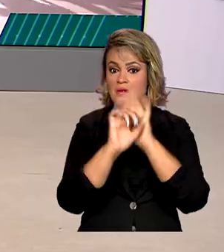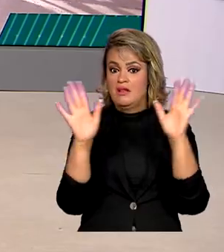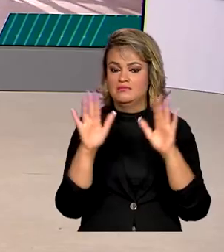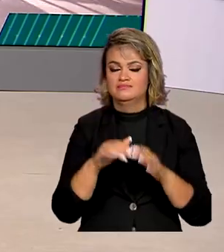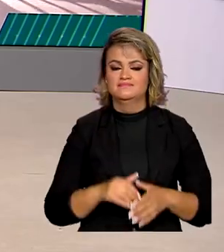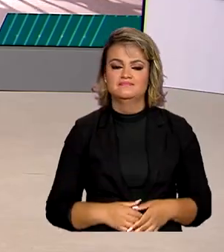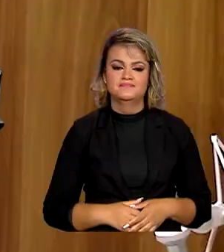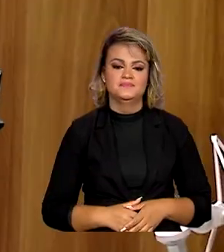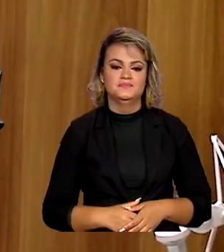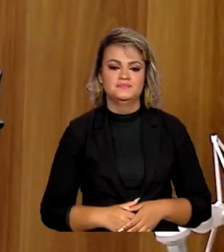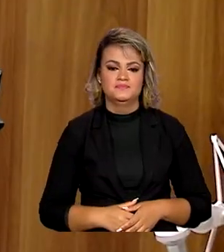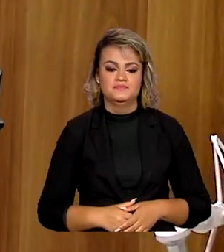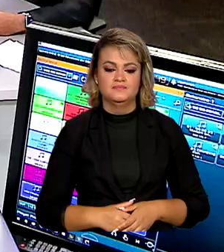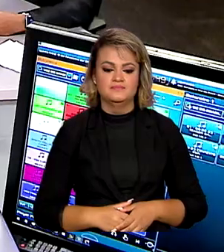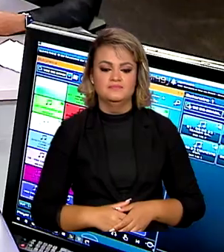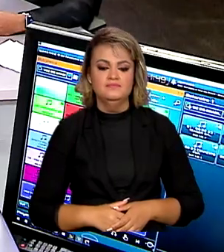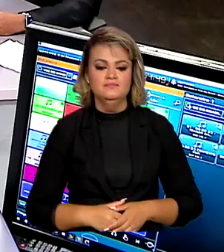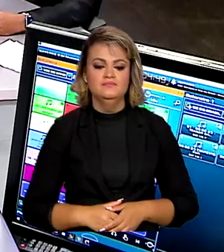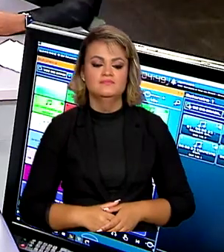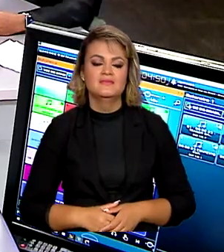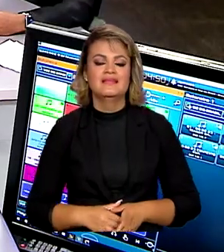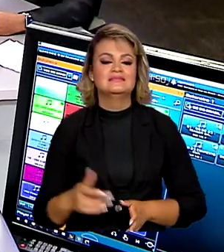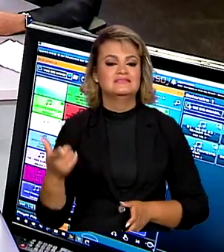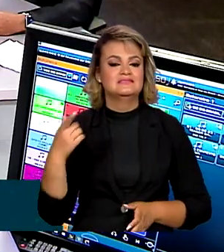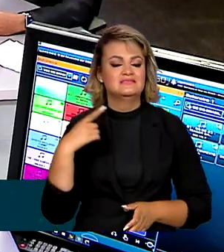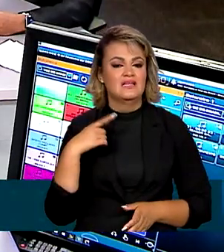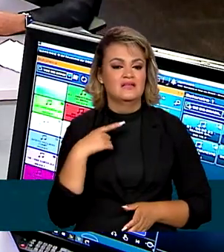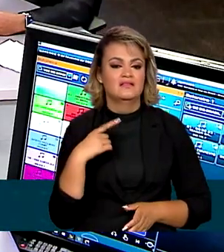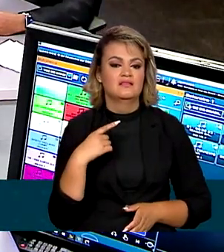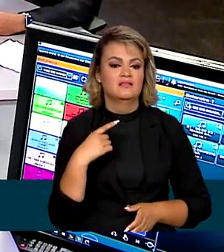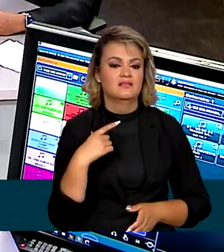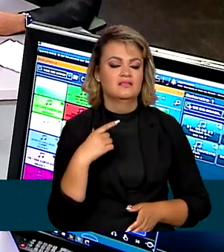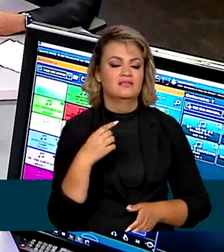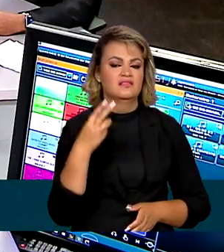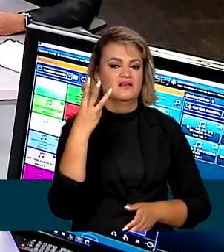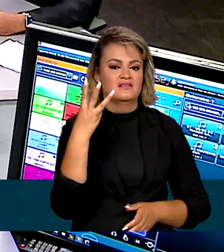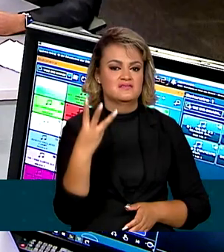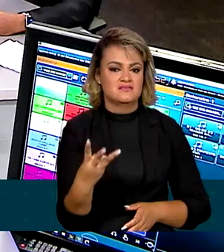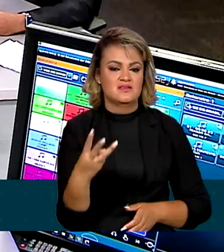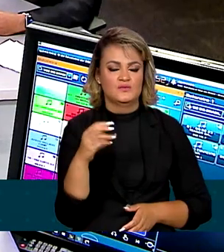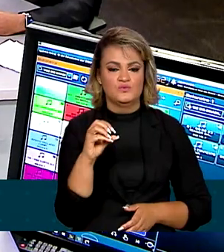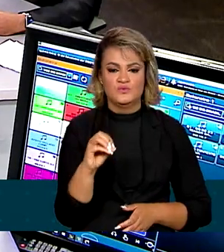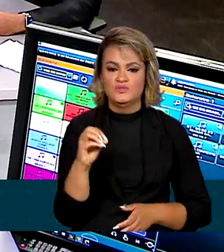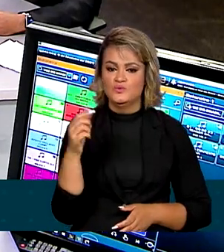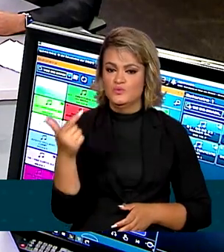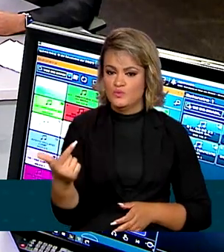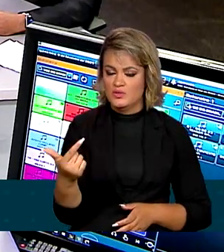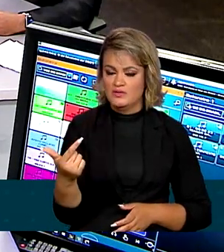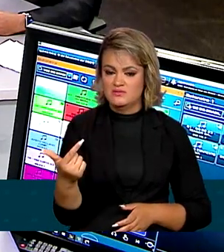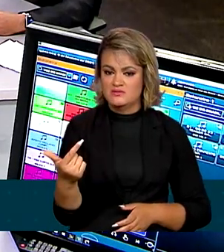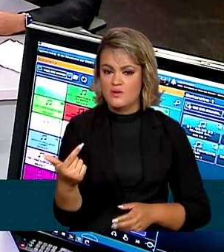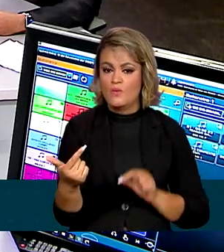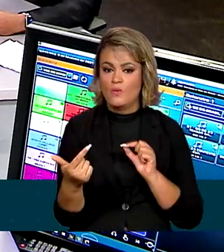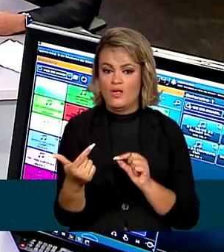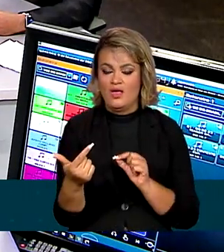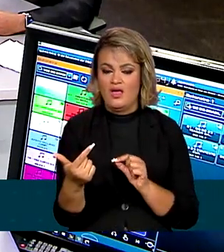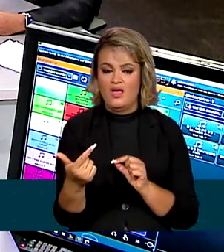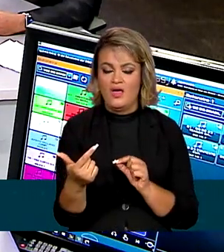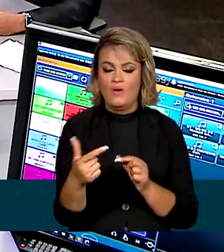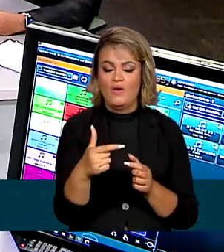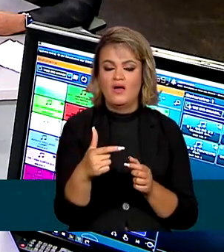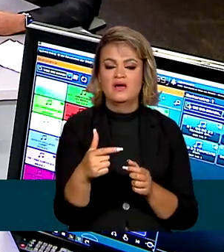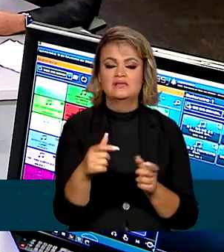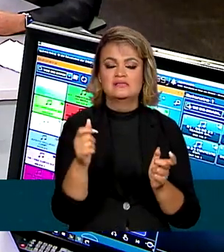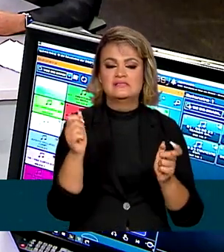acesso à informação. Nós teremos 302 unidades que podem